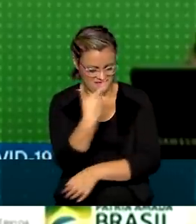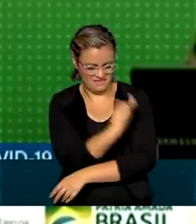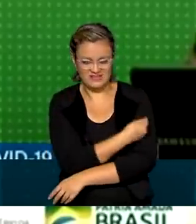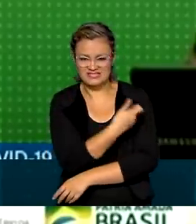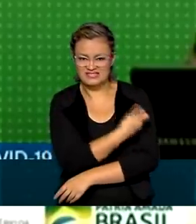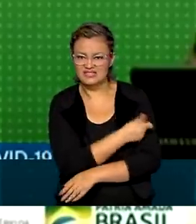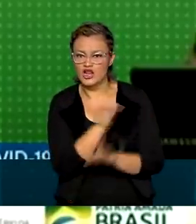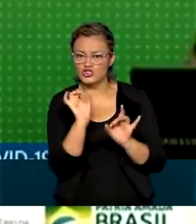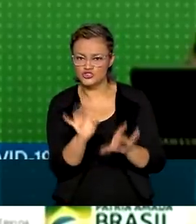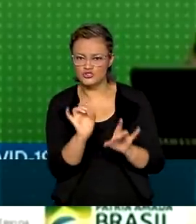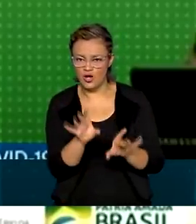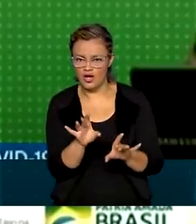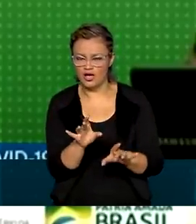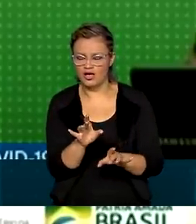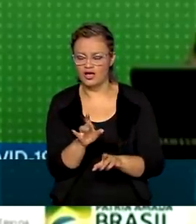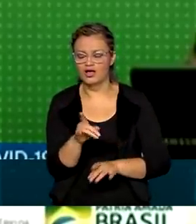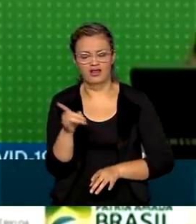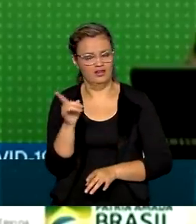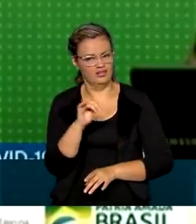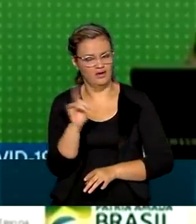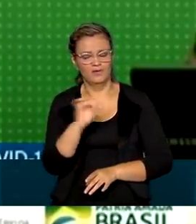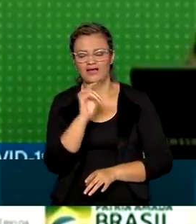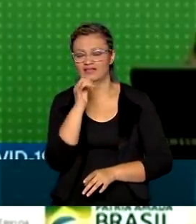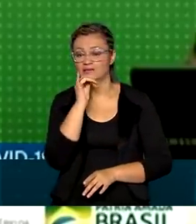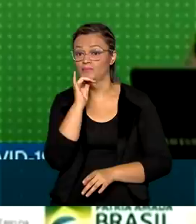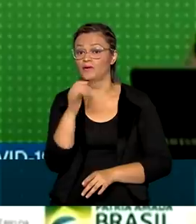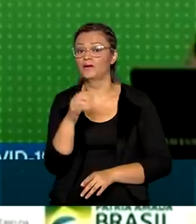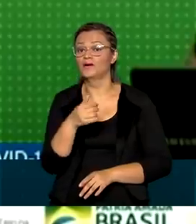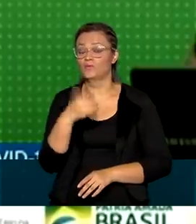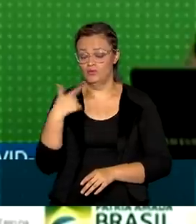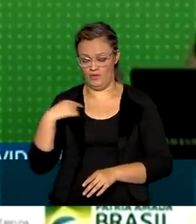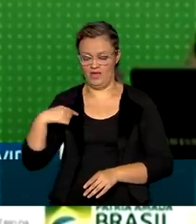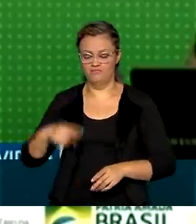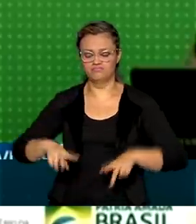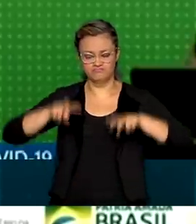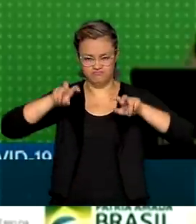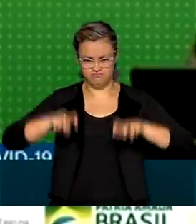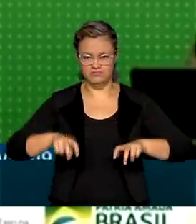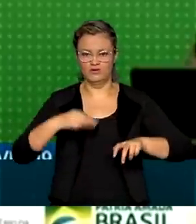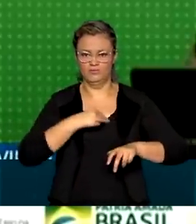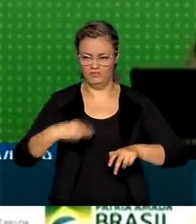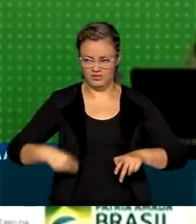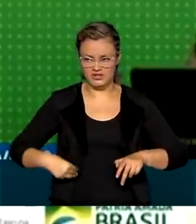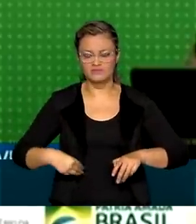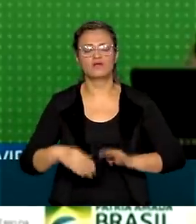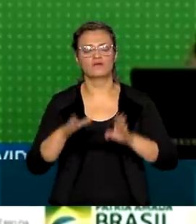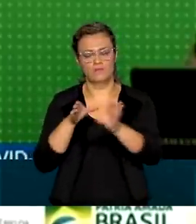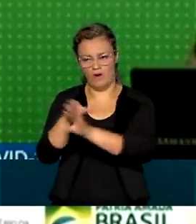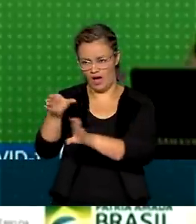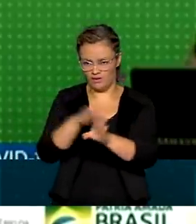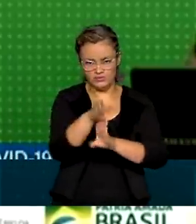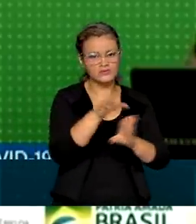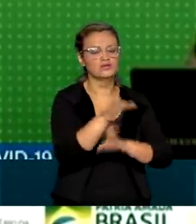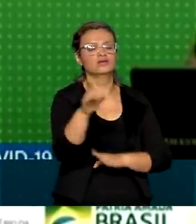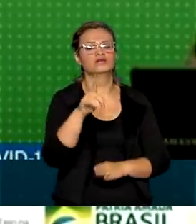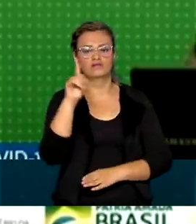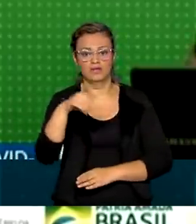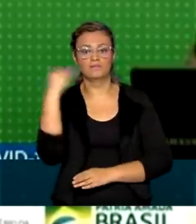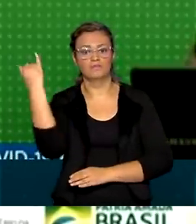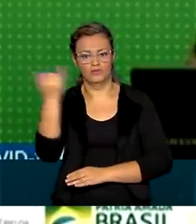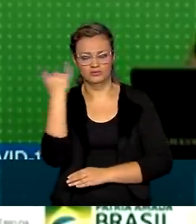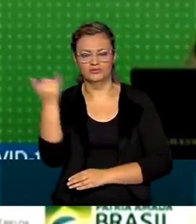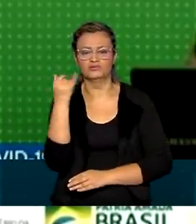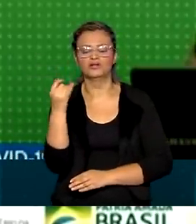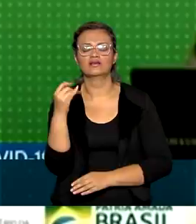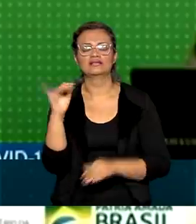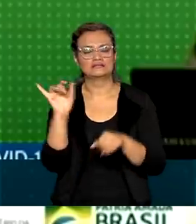vacinação. Eu tenho, desde o primeiro dia que assumi o cargo, reiterado a importância das